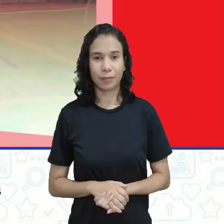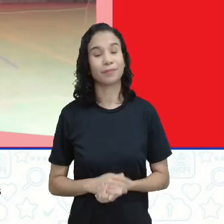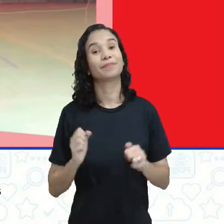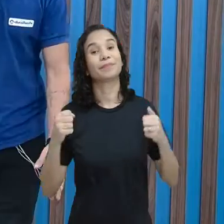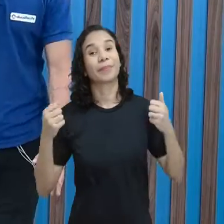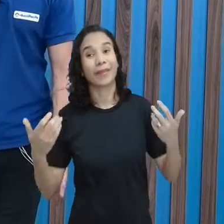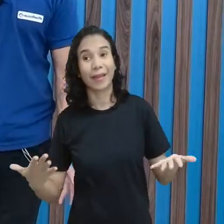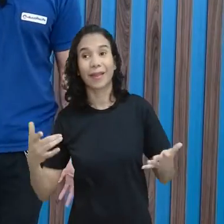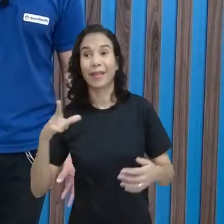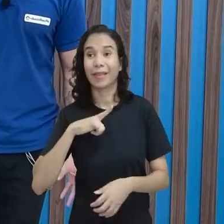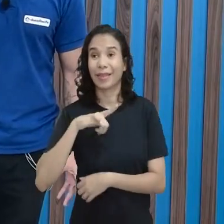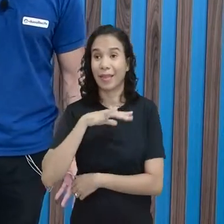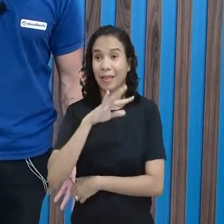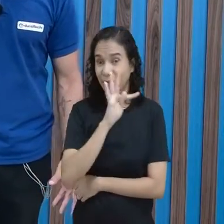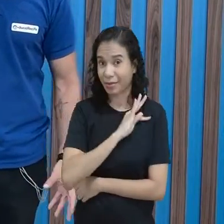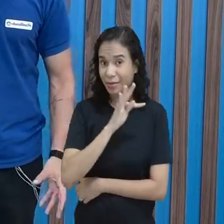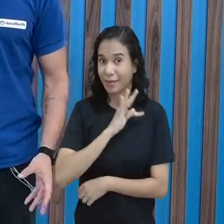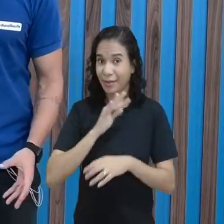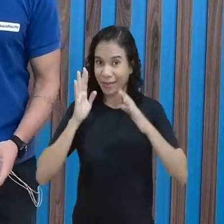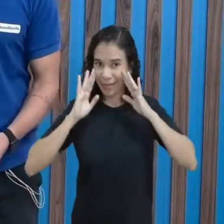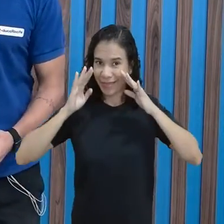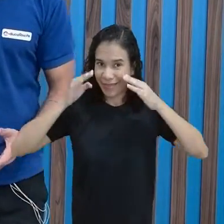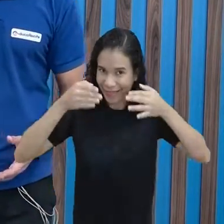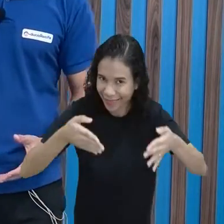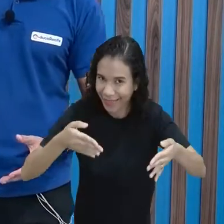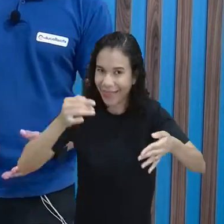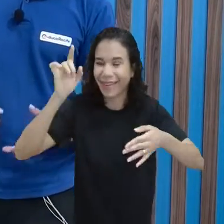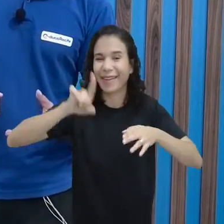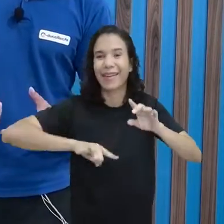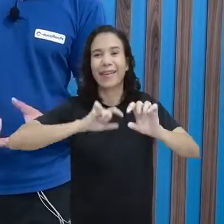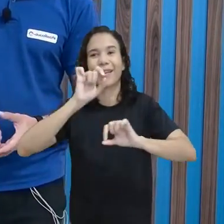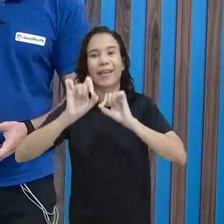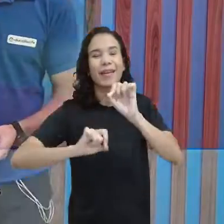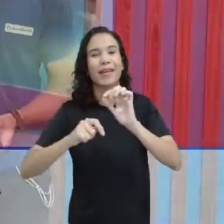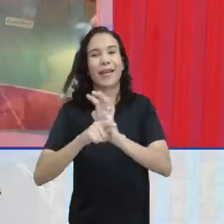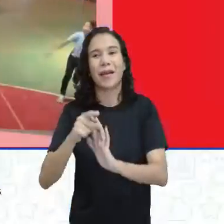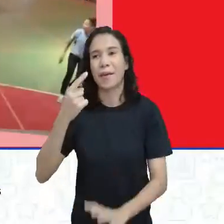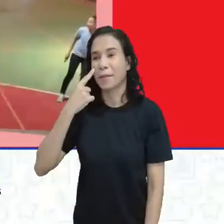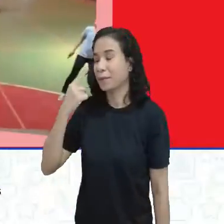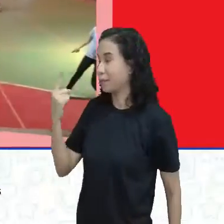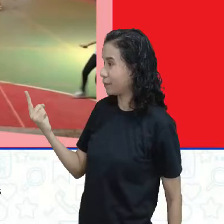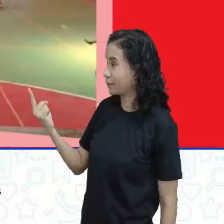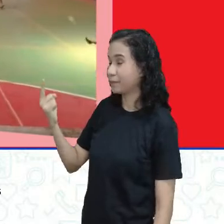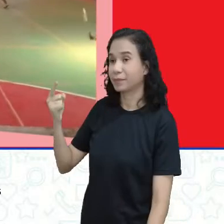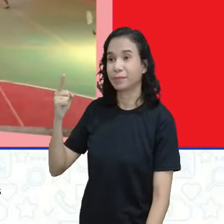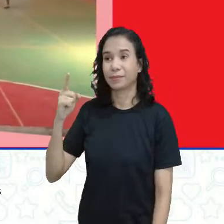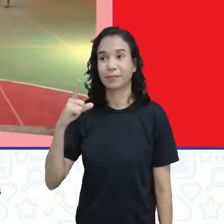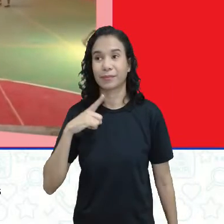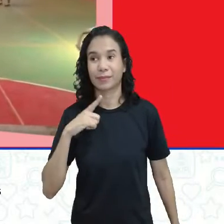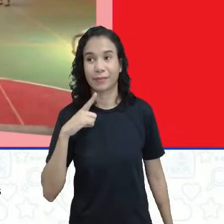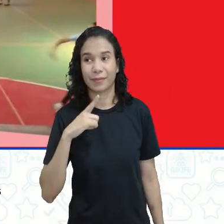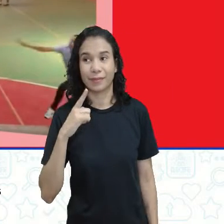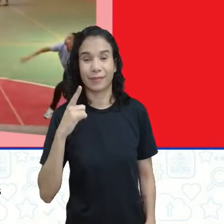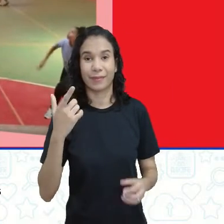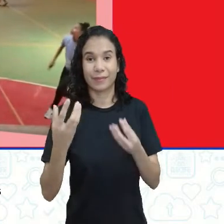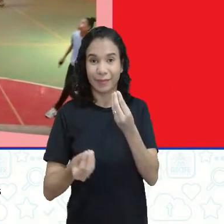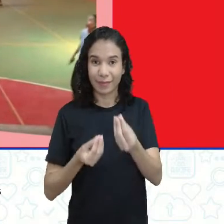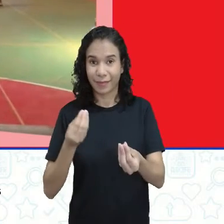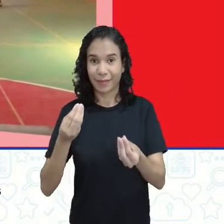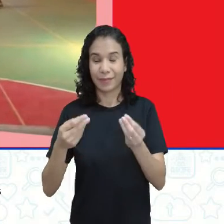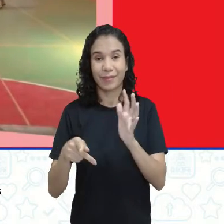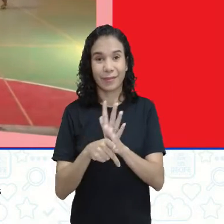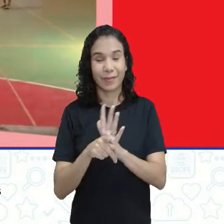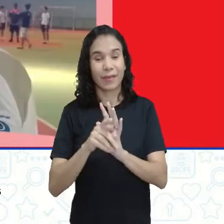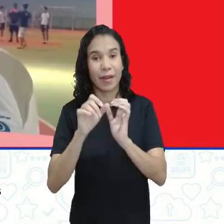E ele tem uma técnica específica, né? O saque, aí no badminton, ele tem a... tênis, saque é feito no fundo da quadra,